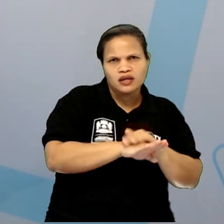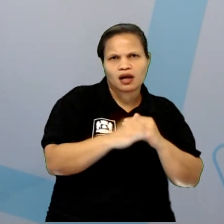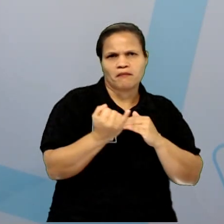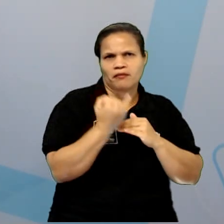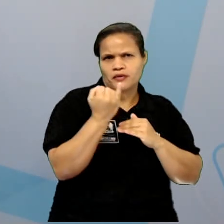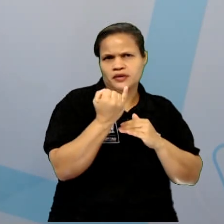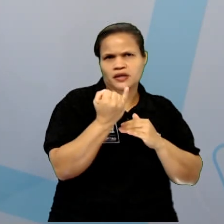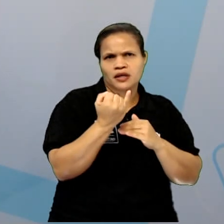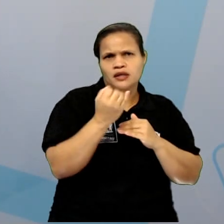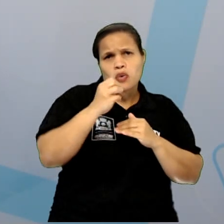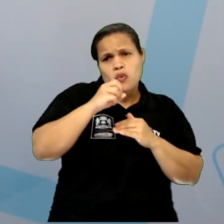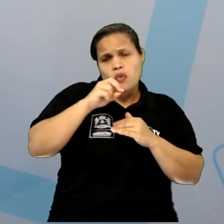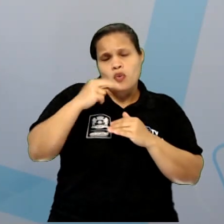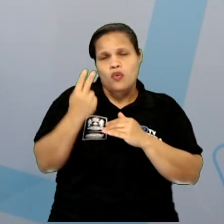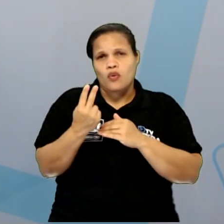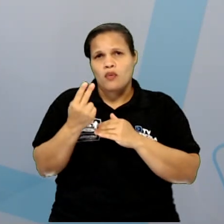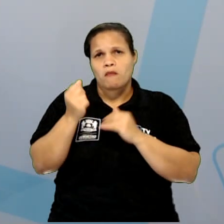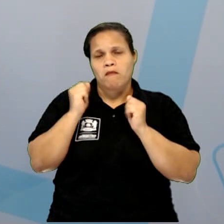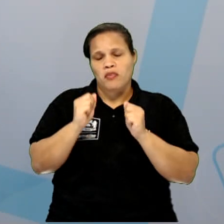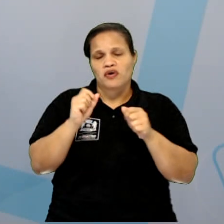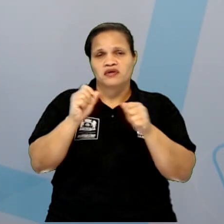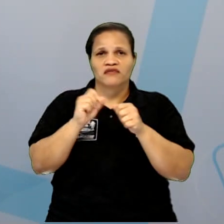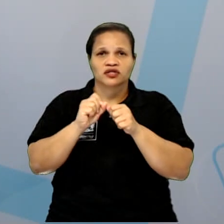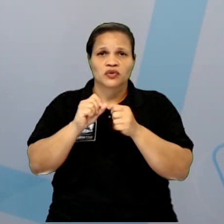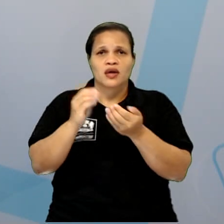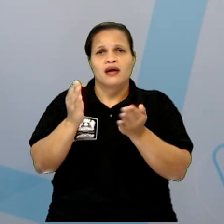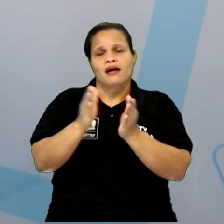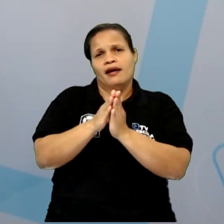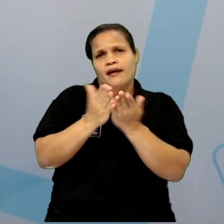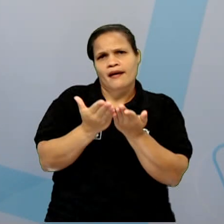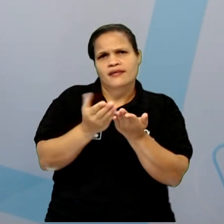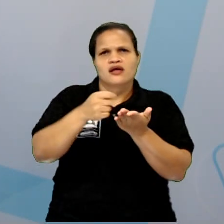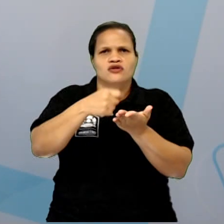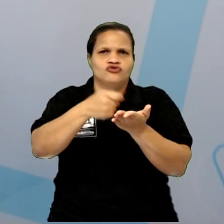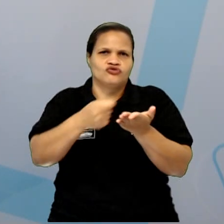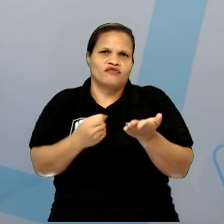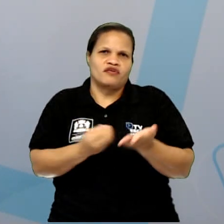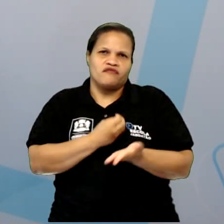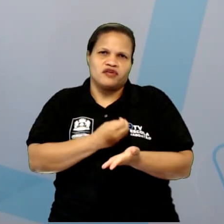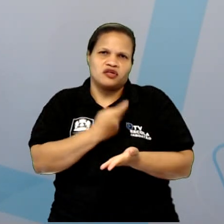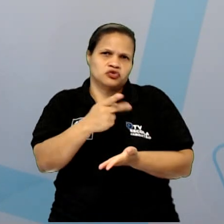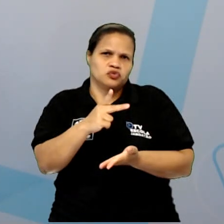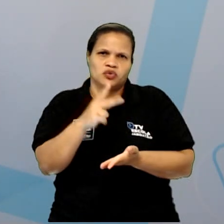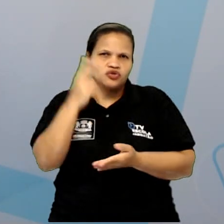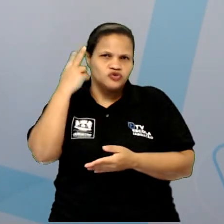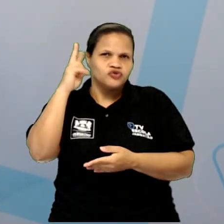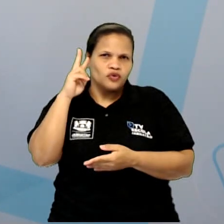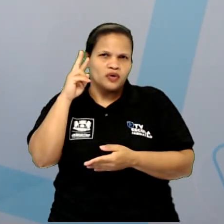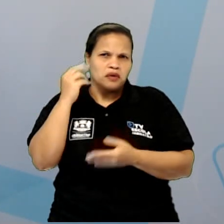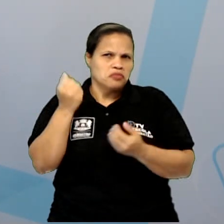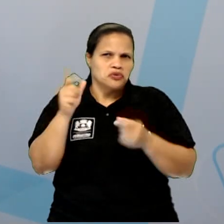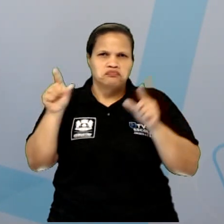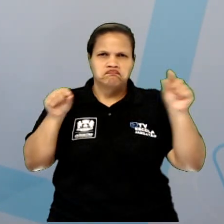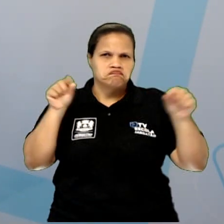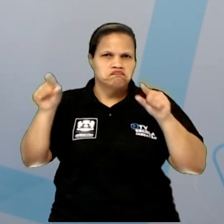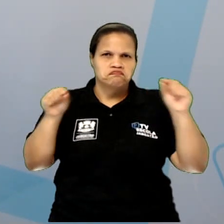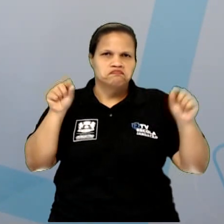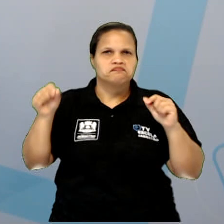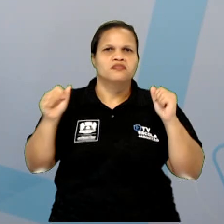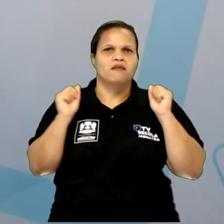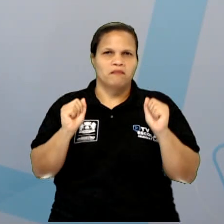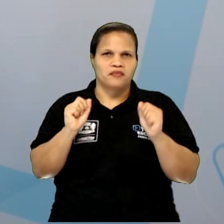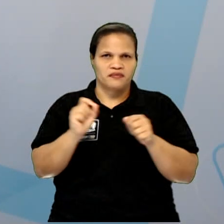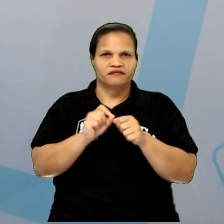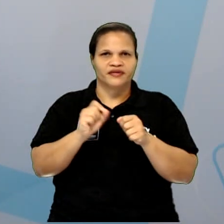para vocês. Ou vocês podem produzir um diário com o caderno que vocês tenham aí em casa. Então, um dos desafios. Vocês podem fazer e